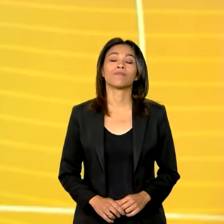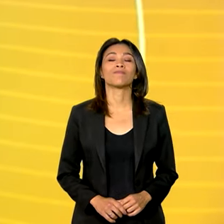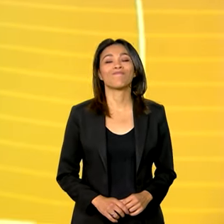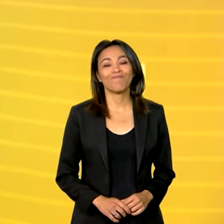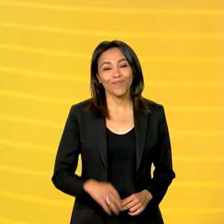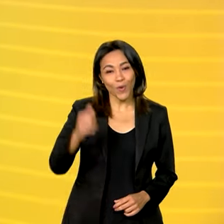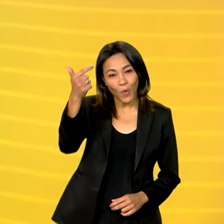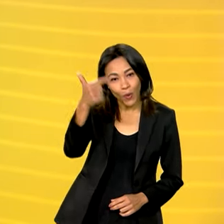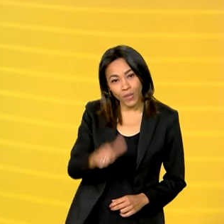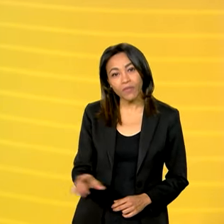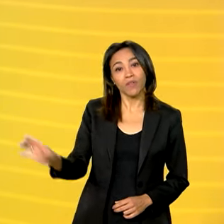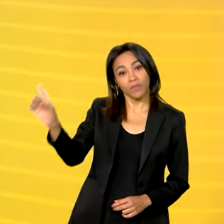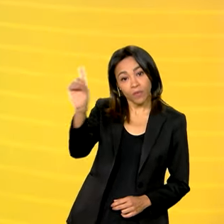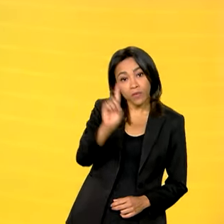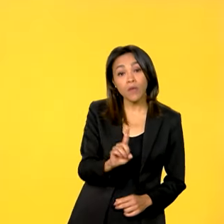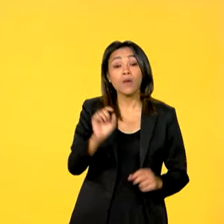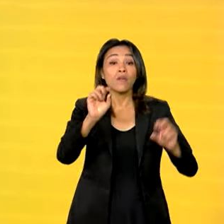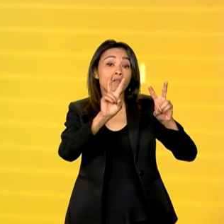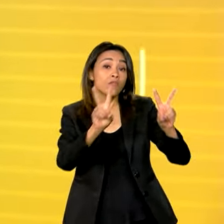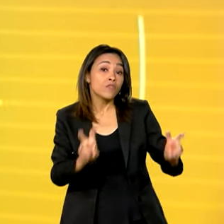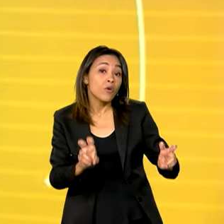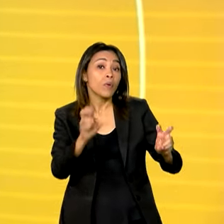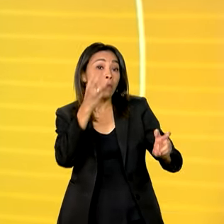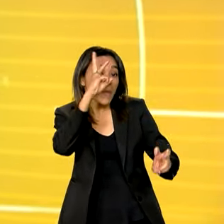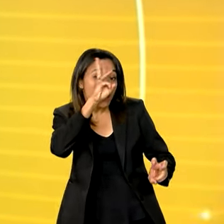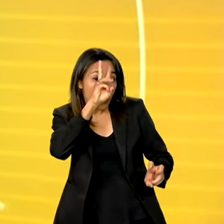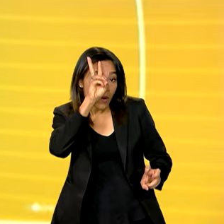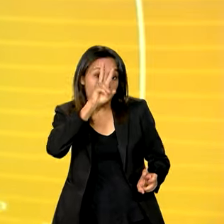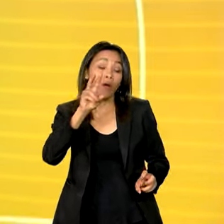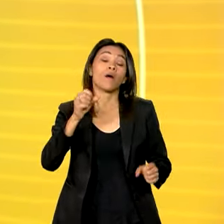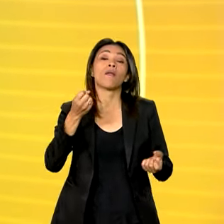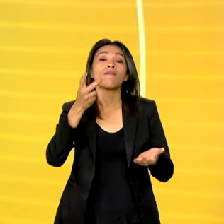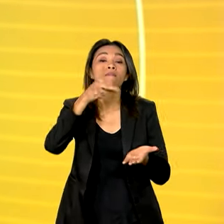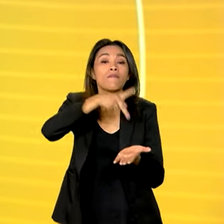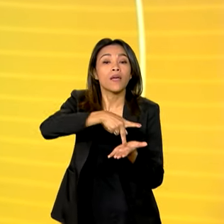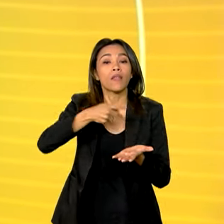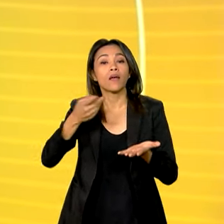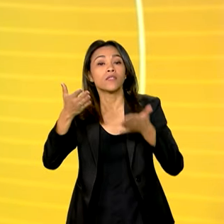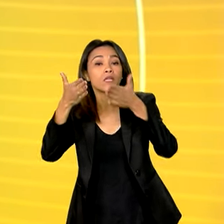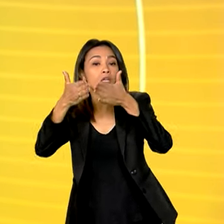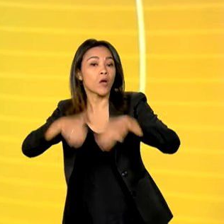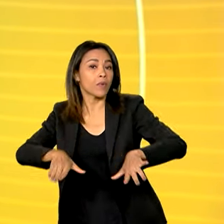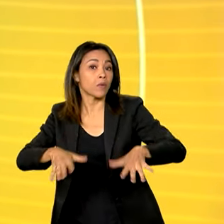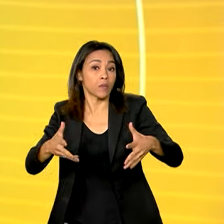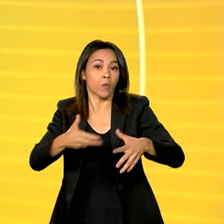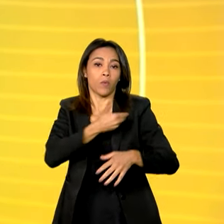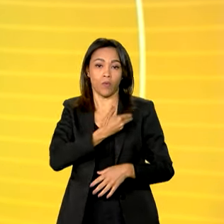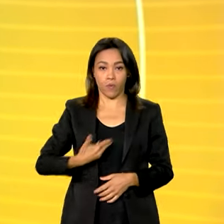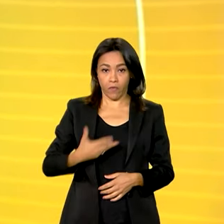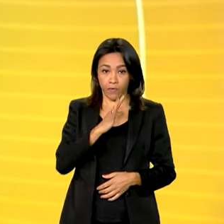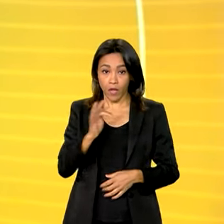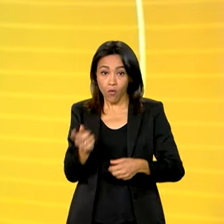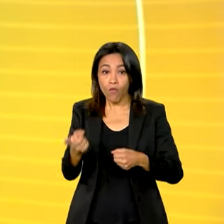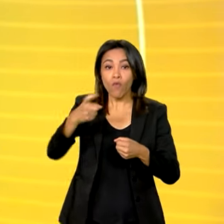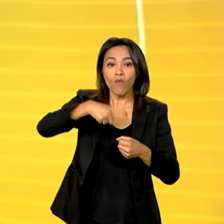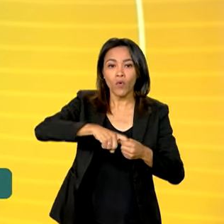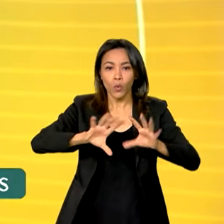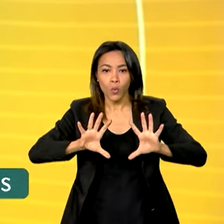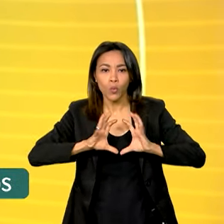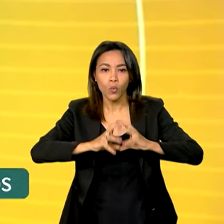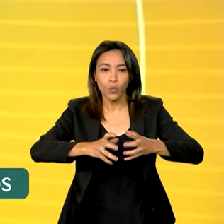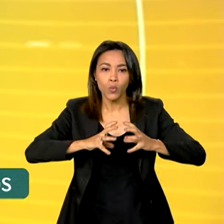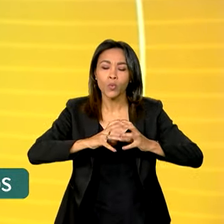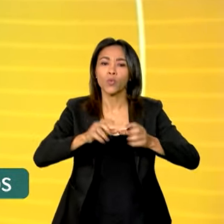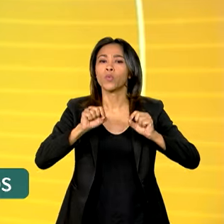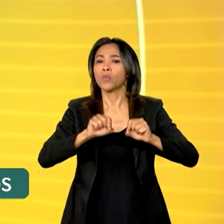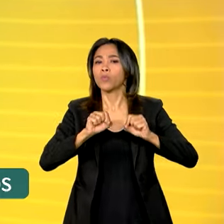Estamos de volta e vamos falar de memória, verdade e reparação. O governo federal retomou a Comissão Especial